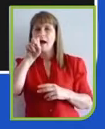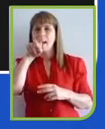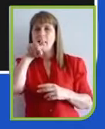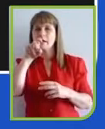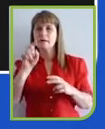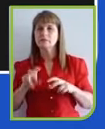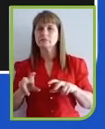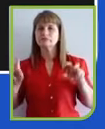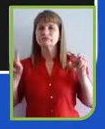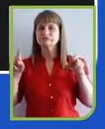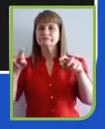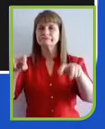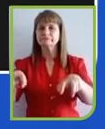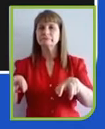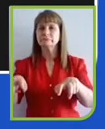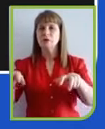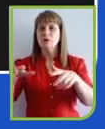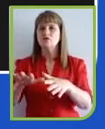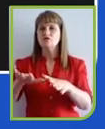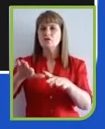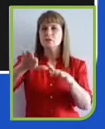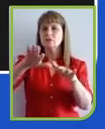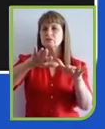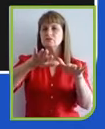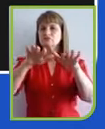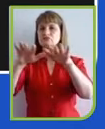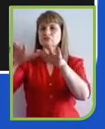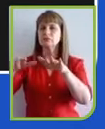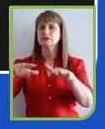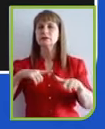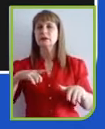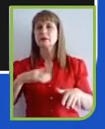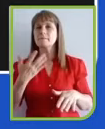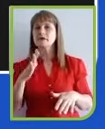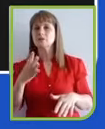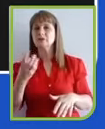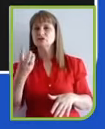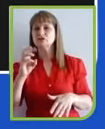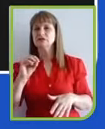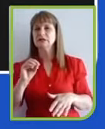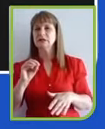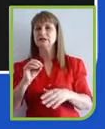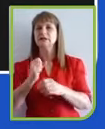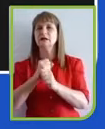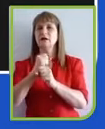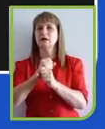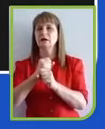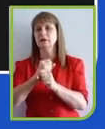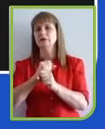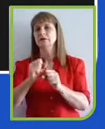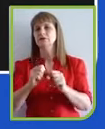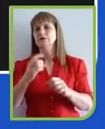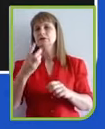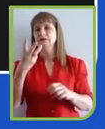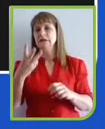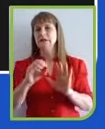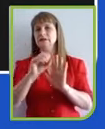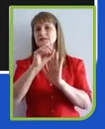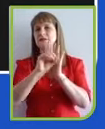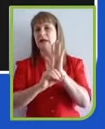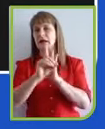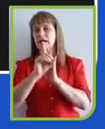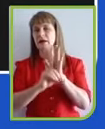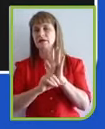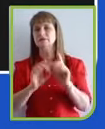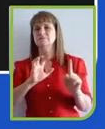menos três décadas de pressão, porque os millennials estão no auge e vem